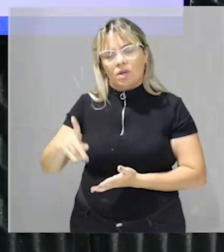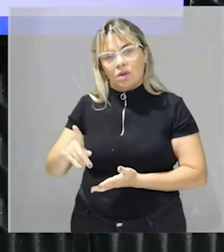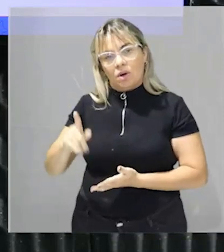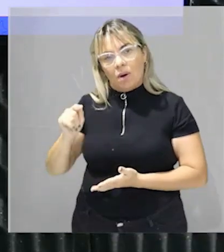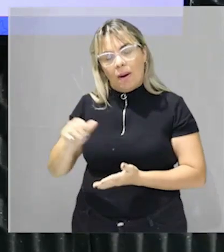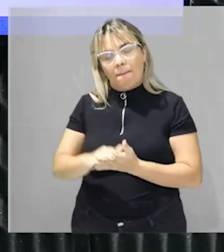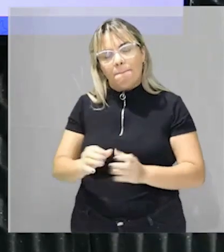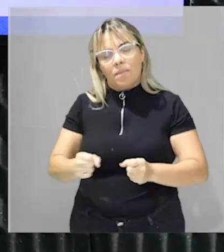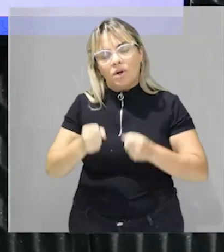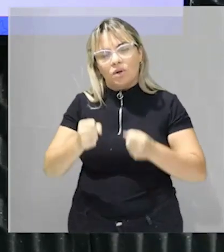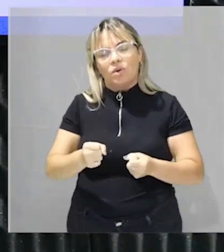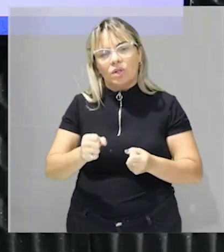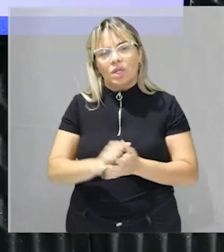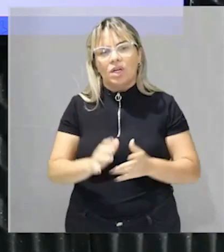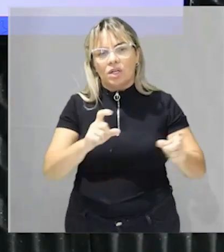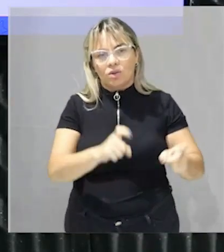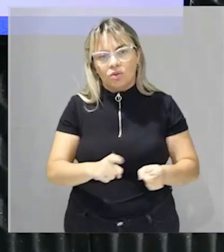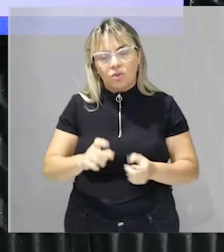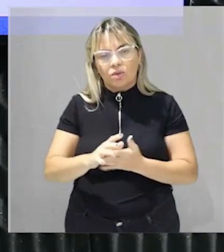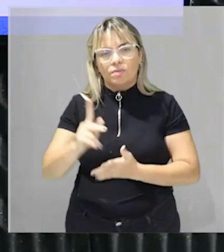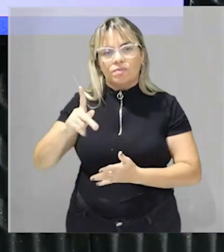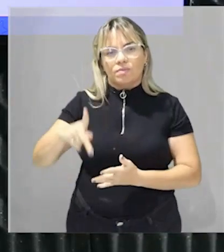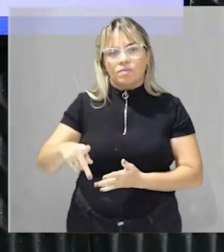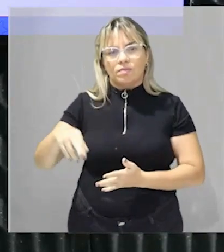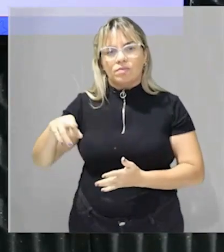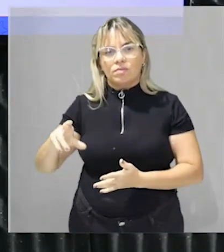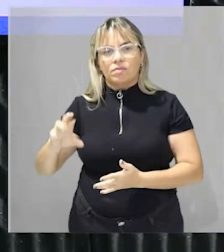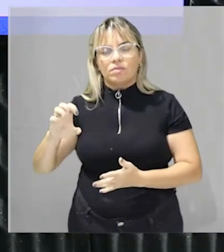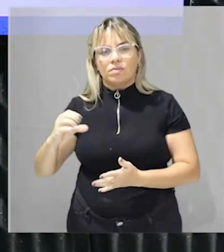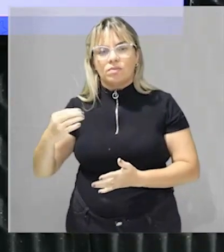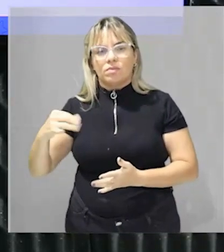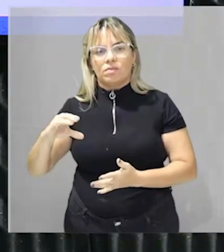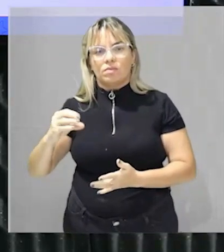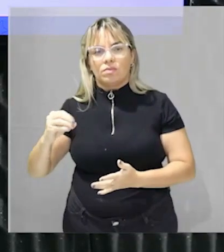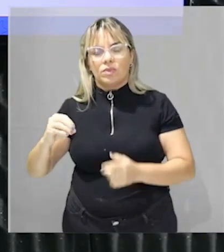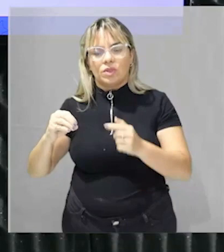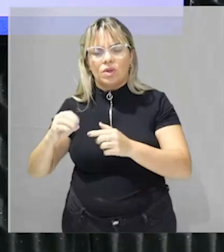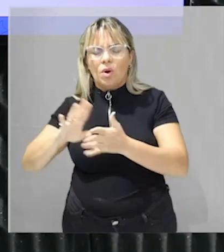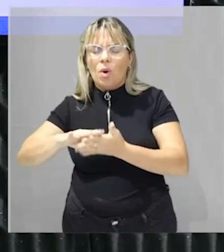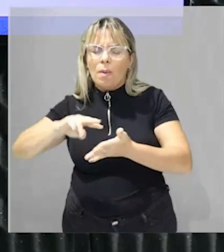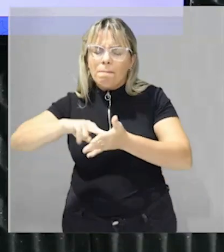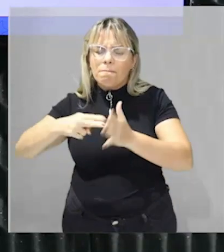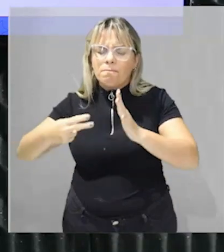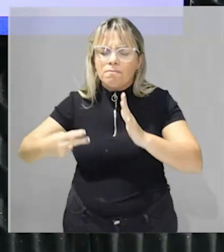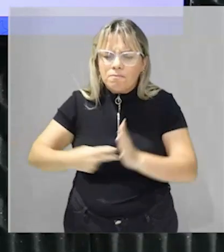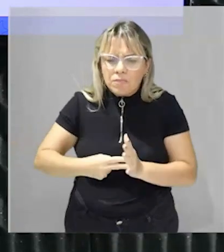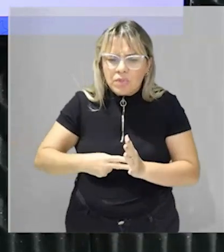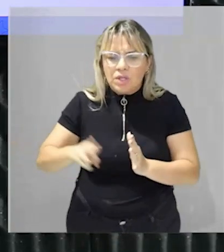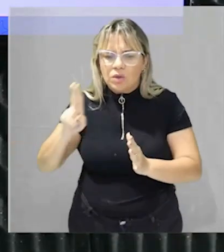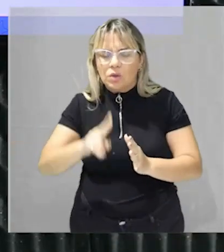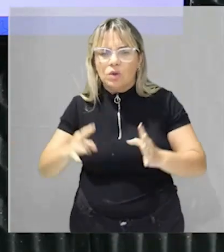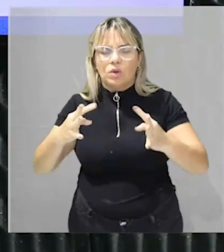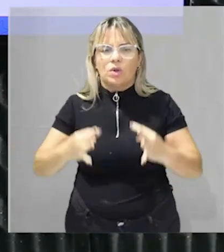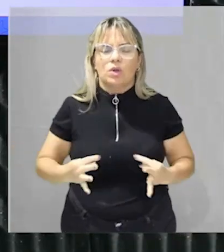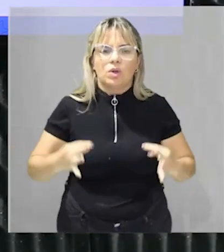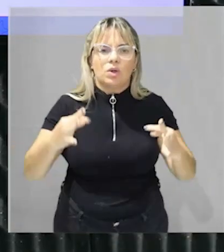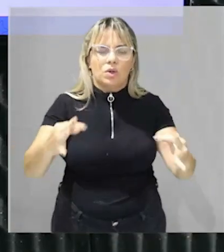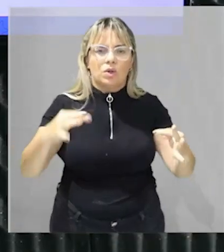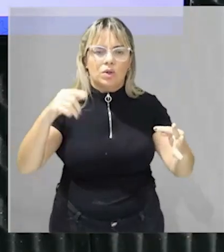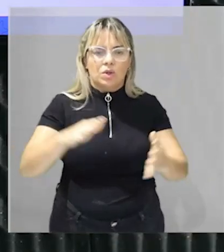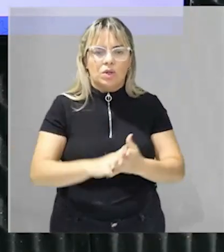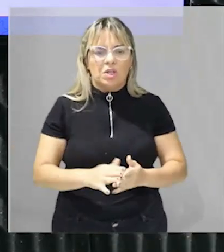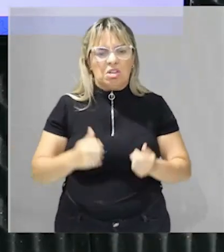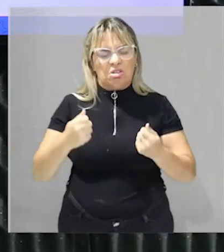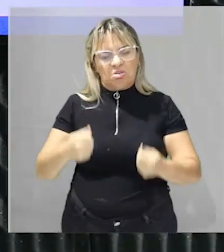agricultura de precisão por que Marcos? porque vai se utilizar de muita tecnologia para ser preciso em todas as informações